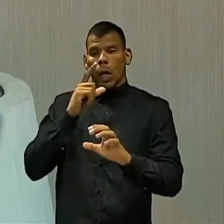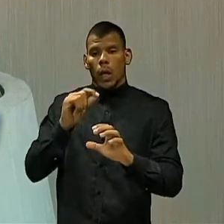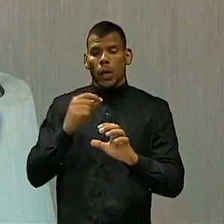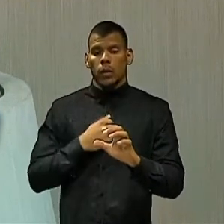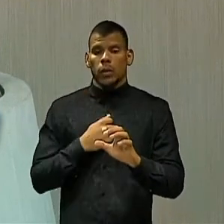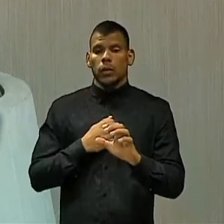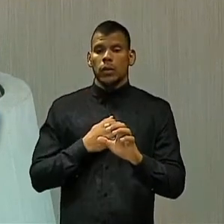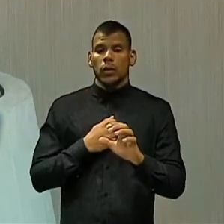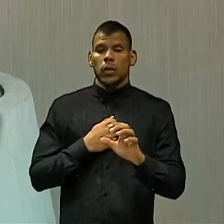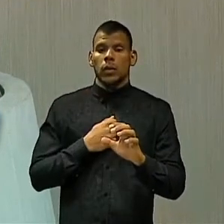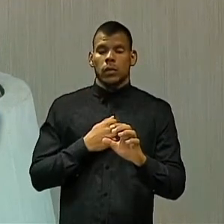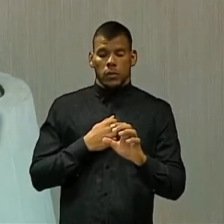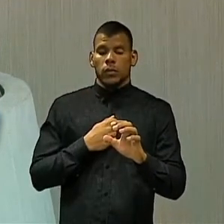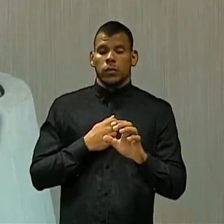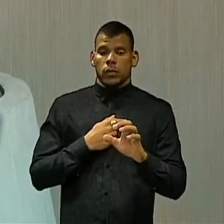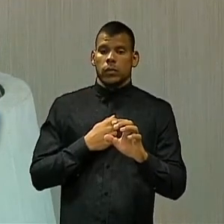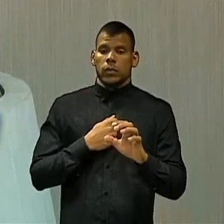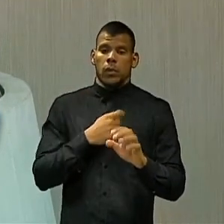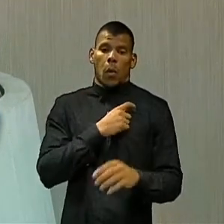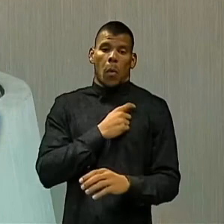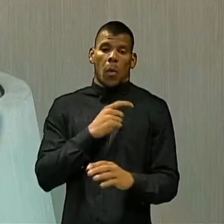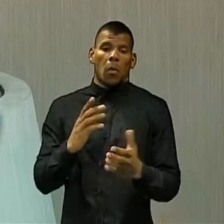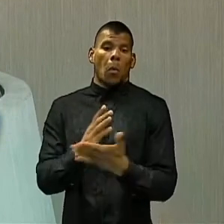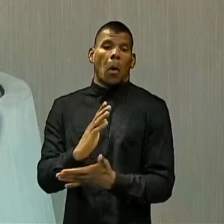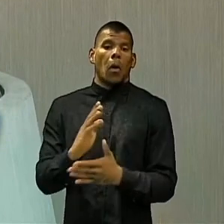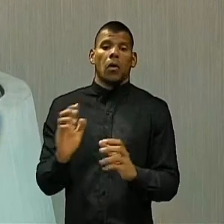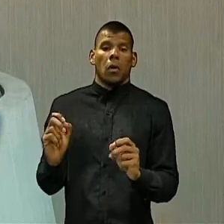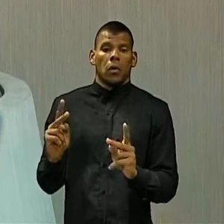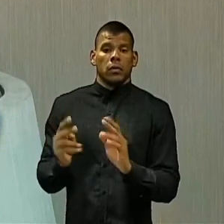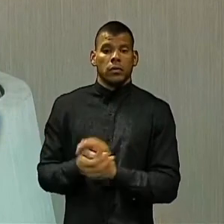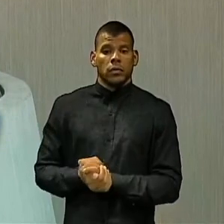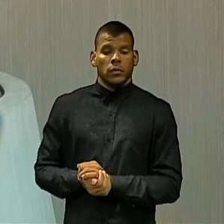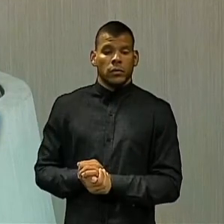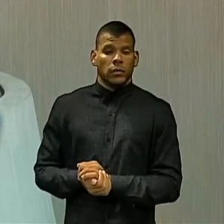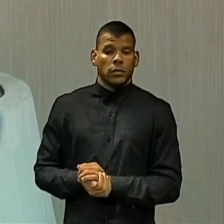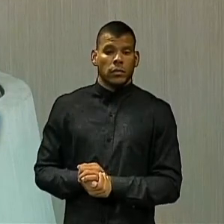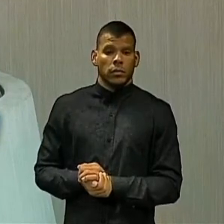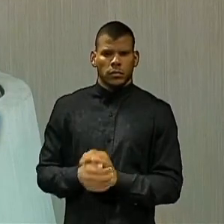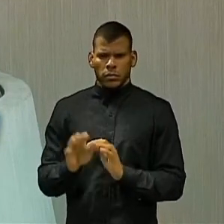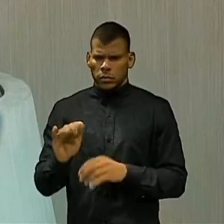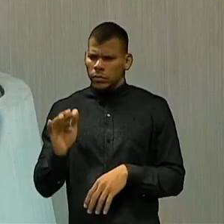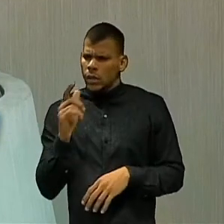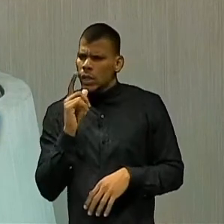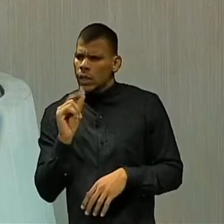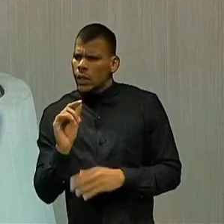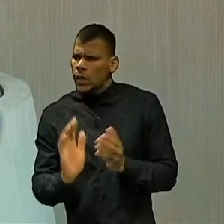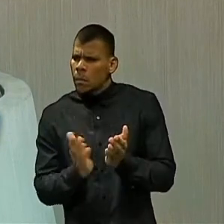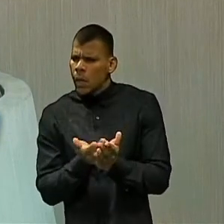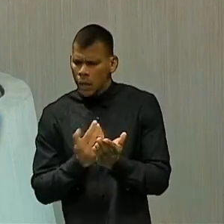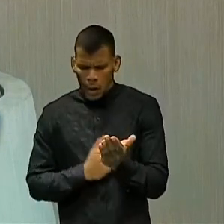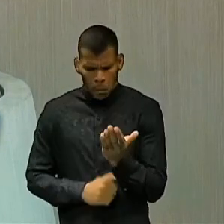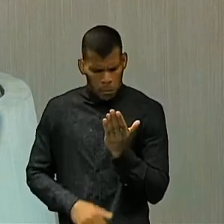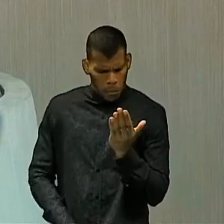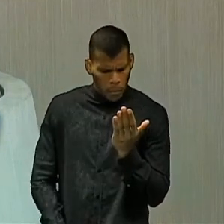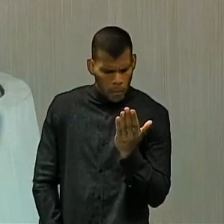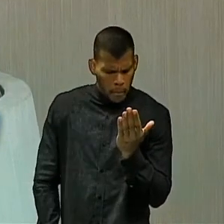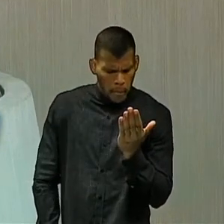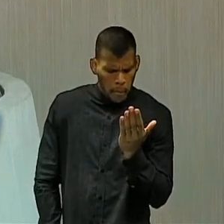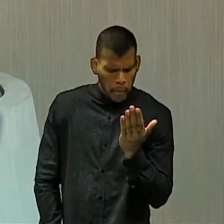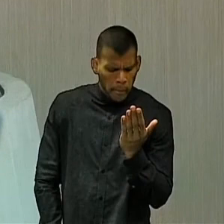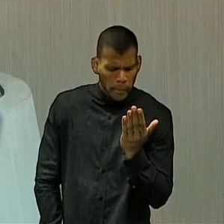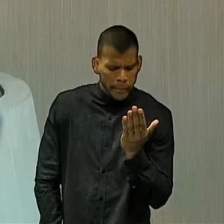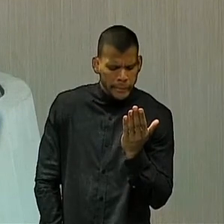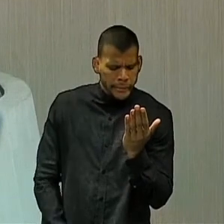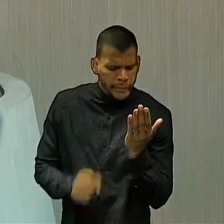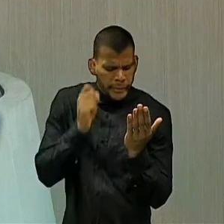crachá do governador. É isso que se faz, pastor Alcides. É o cara crachá, peraí. De quem é a emenda? Ah, é do deputado